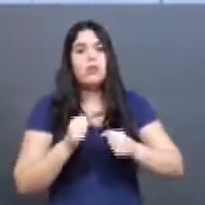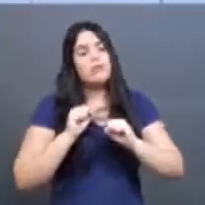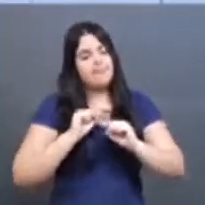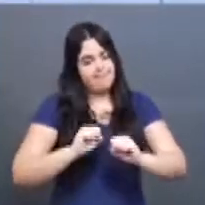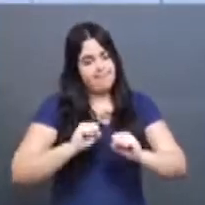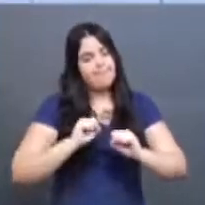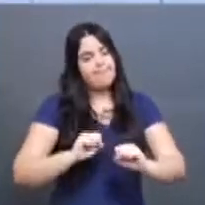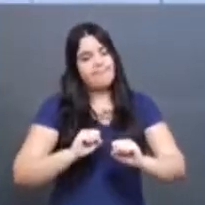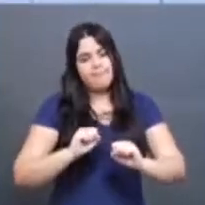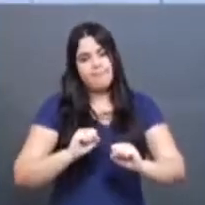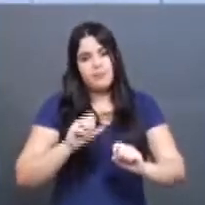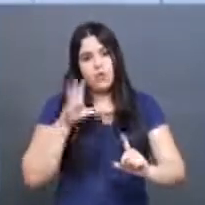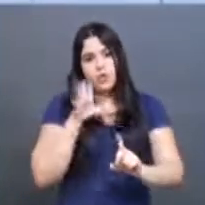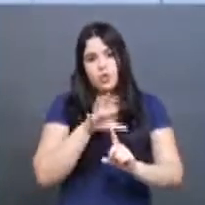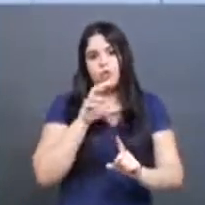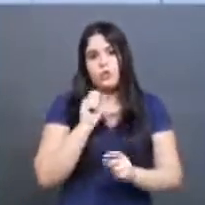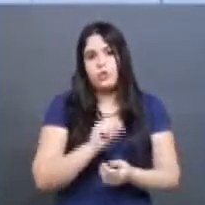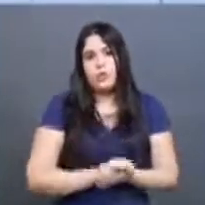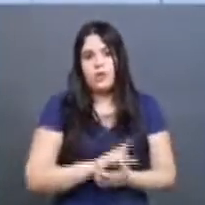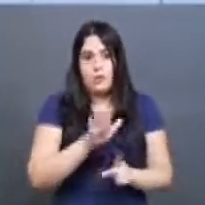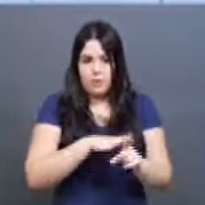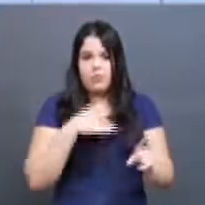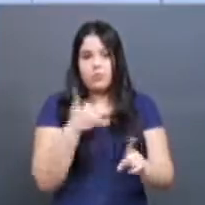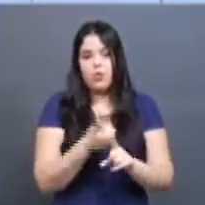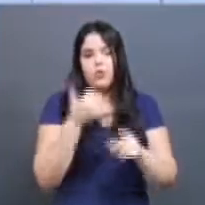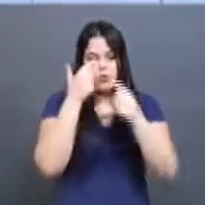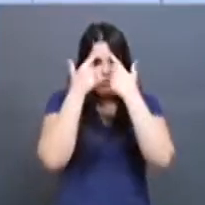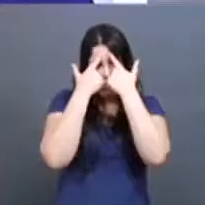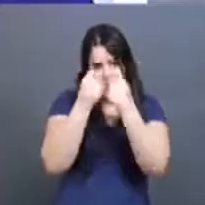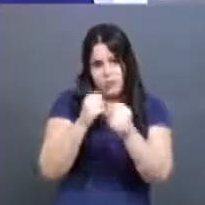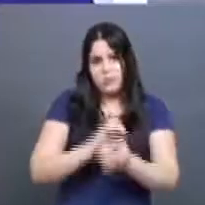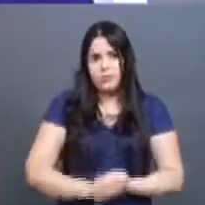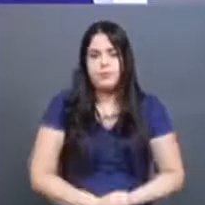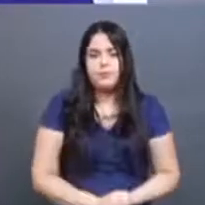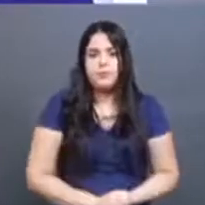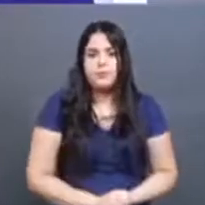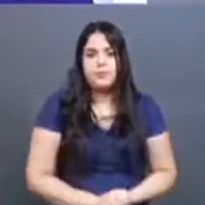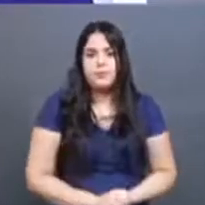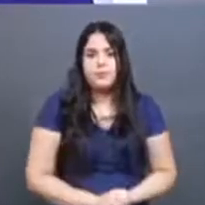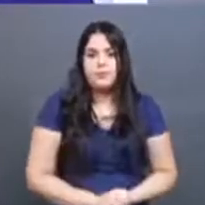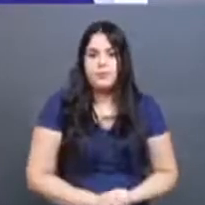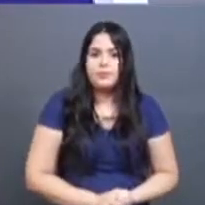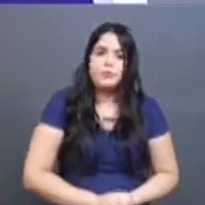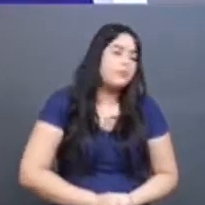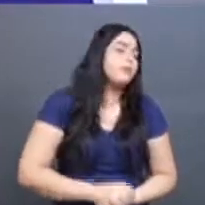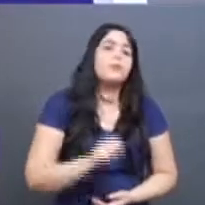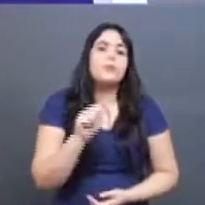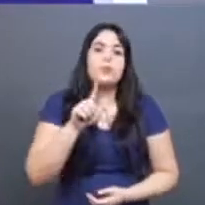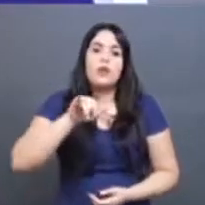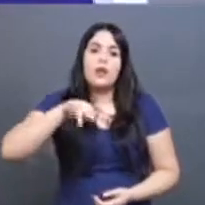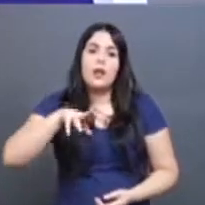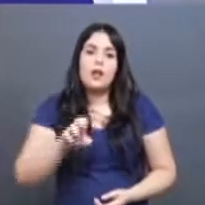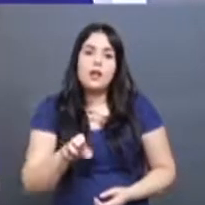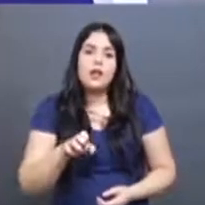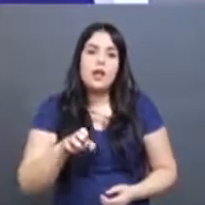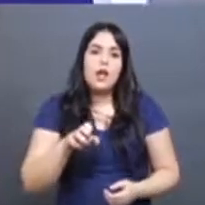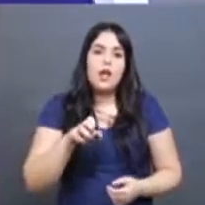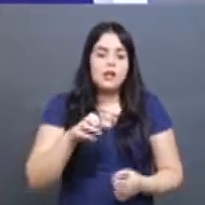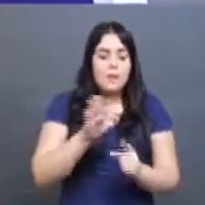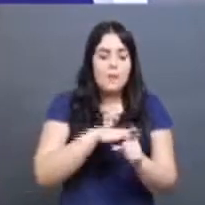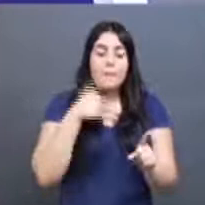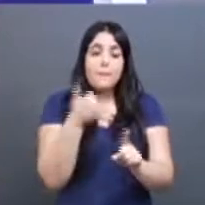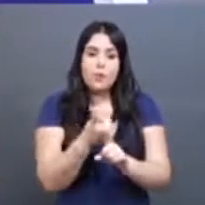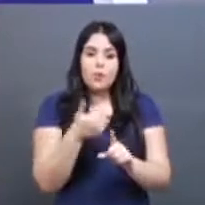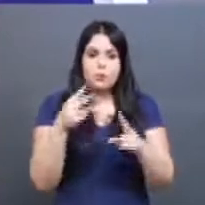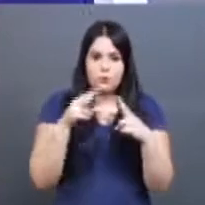a essas situações de violência. É terrível. Aline, o cyberbullying, como